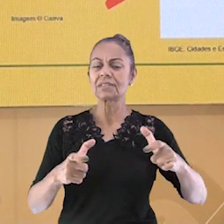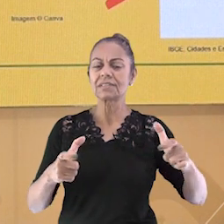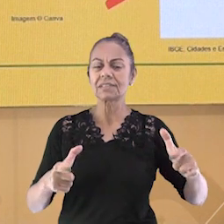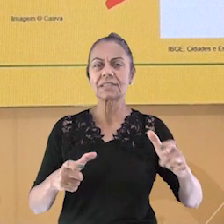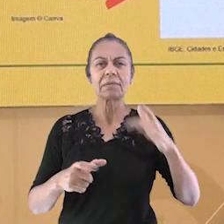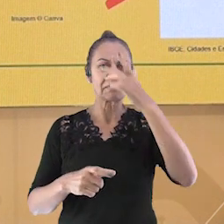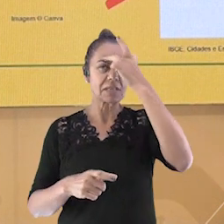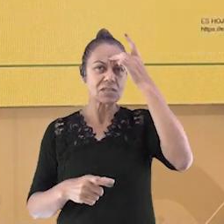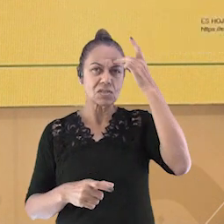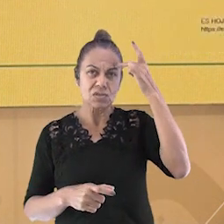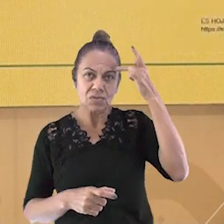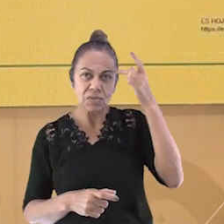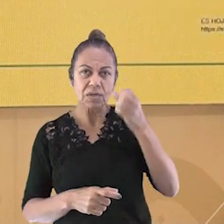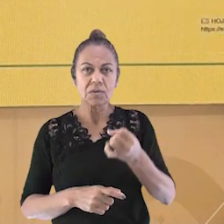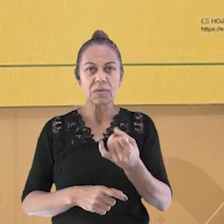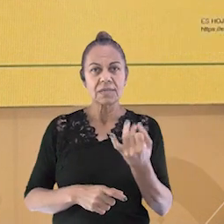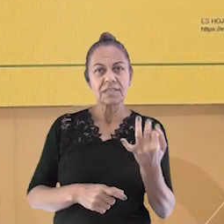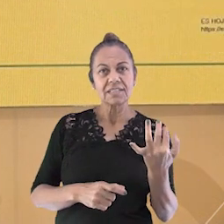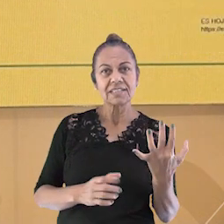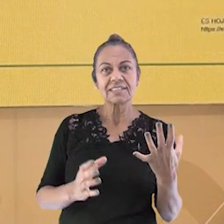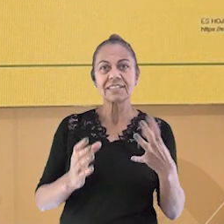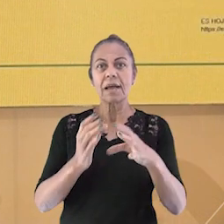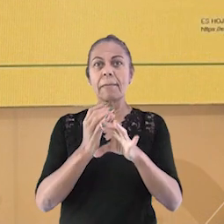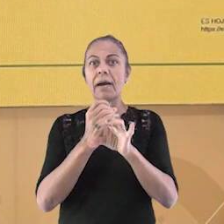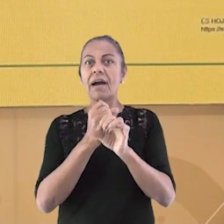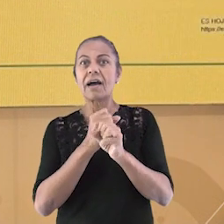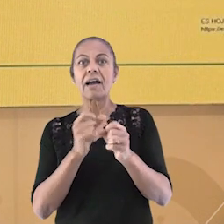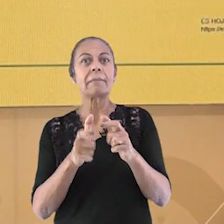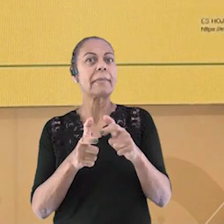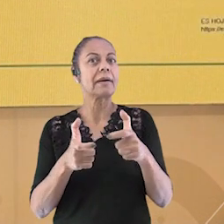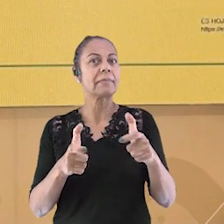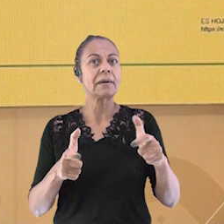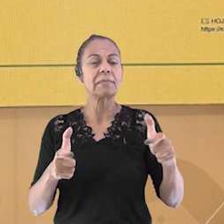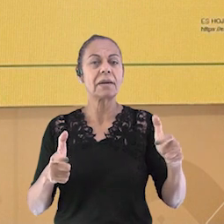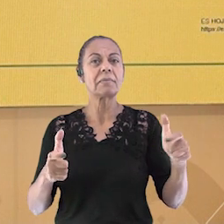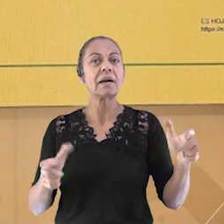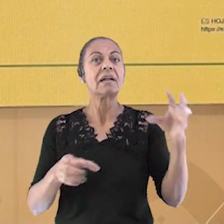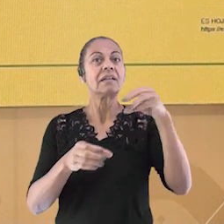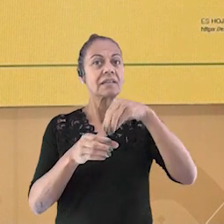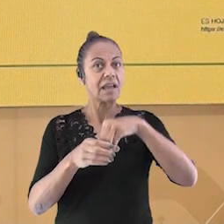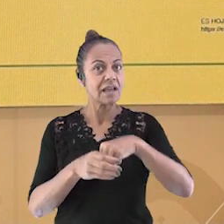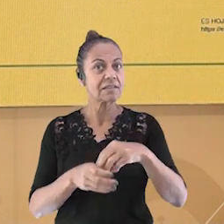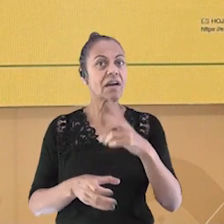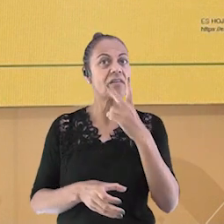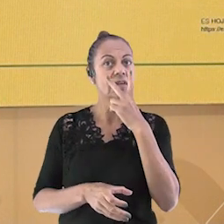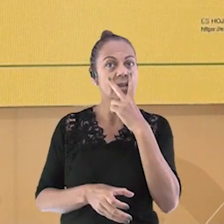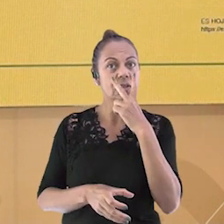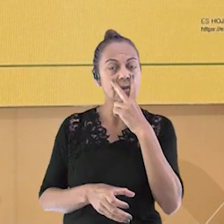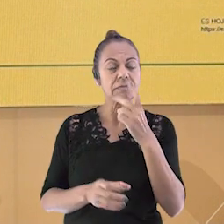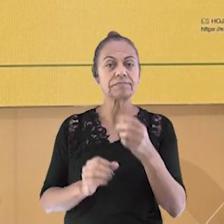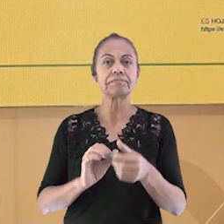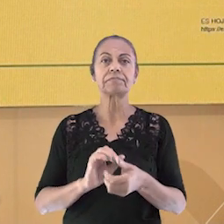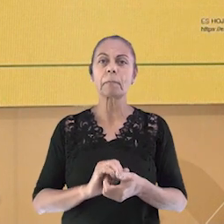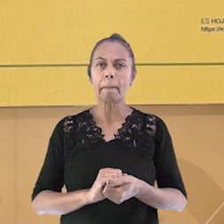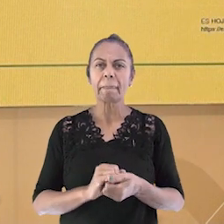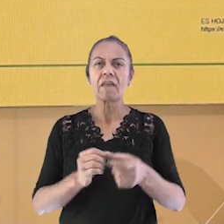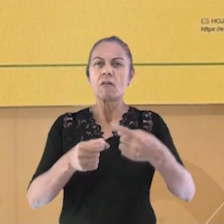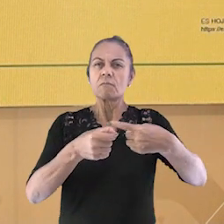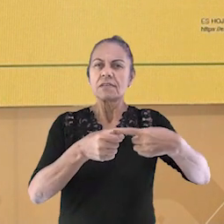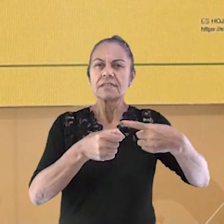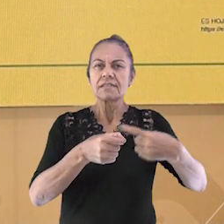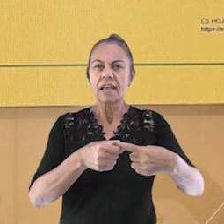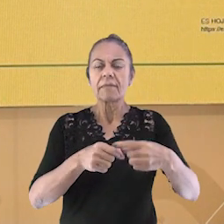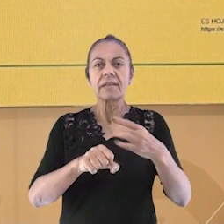E acontecem mudanças na quantidade de pessoas, até mesmo dentro da região metropolitana da Grande Vitória, sabiam?